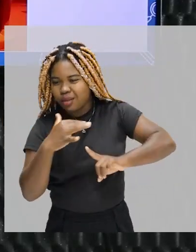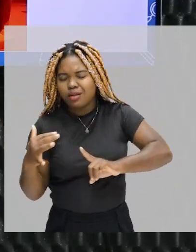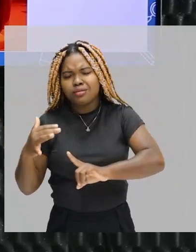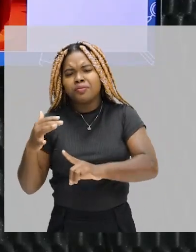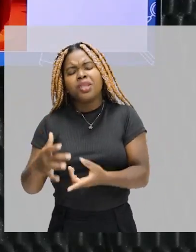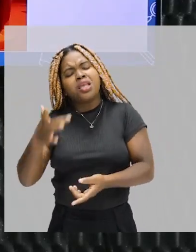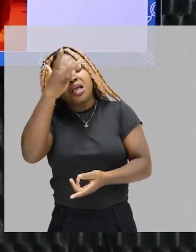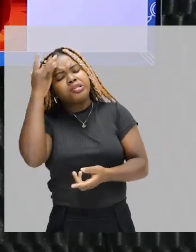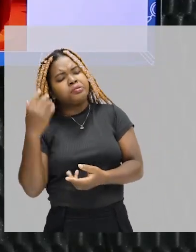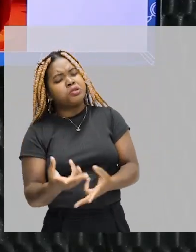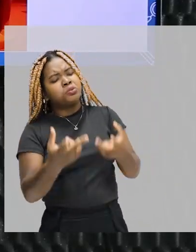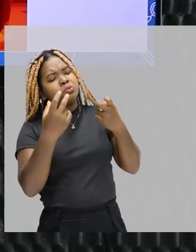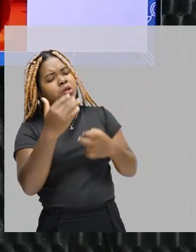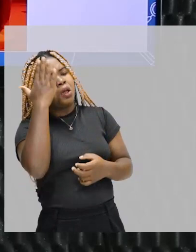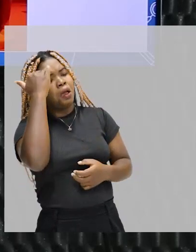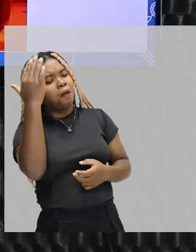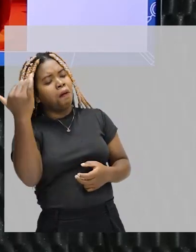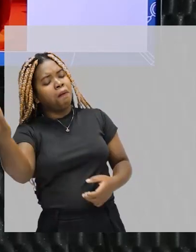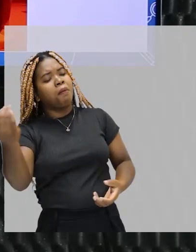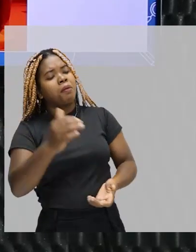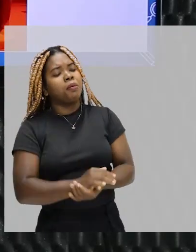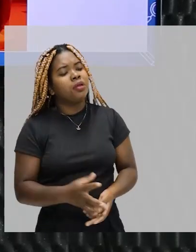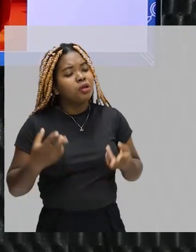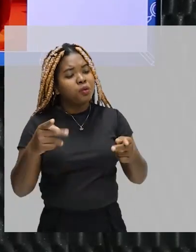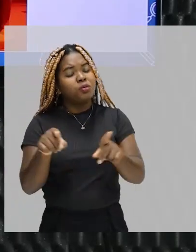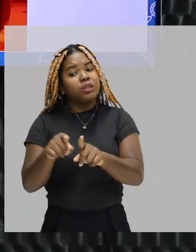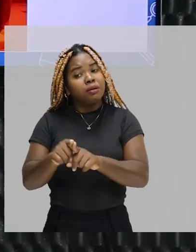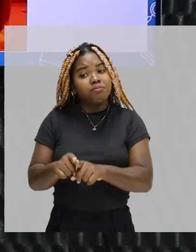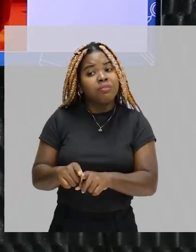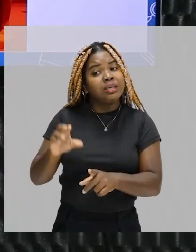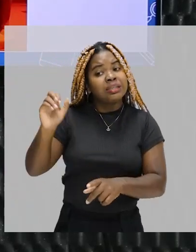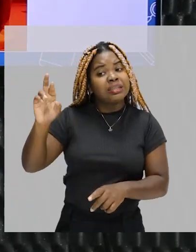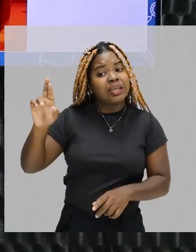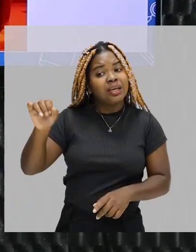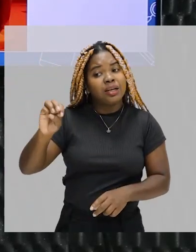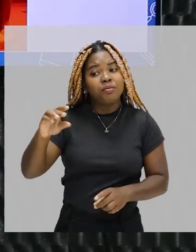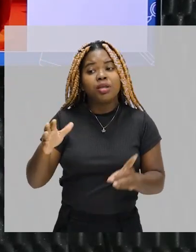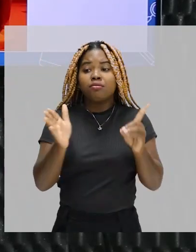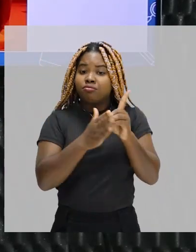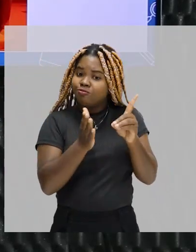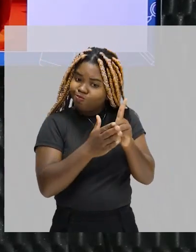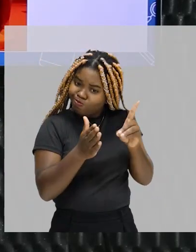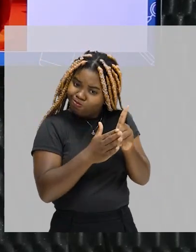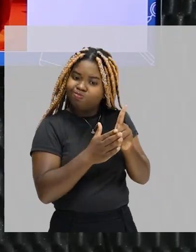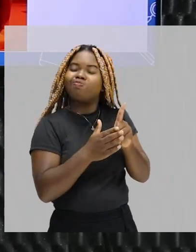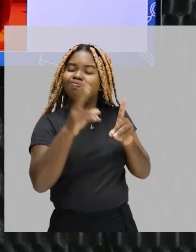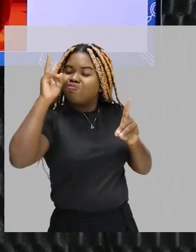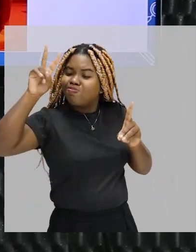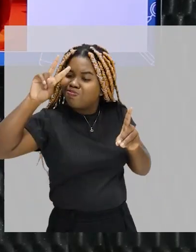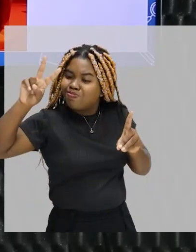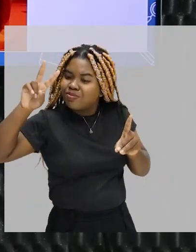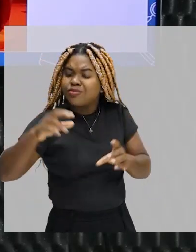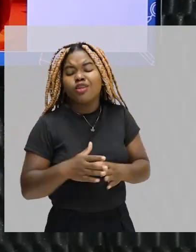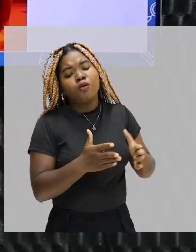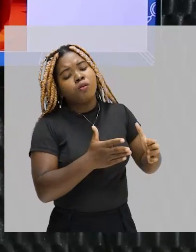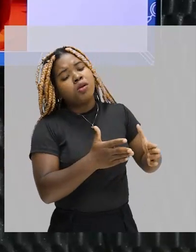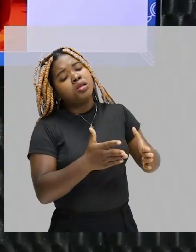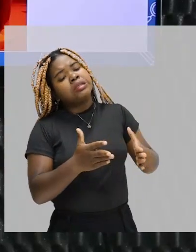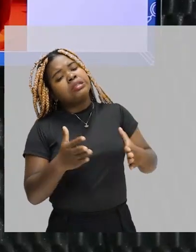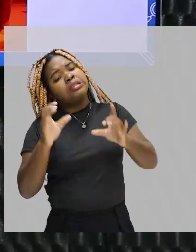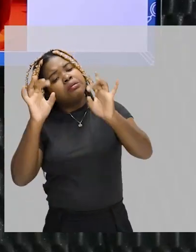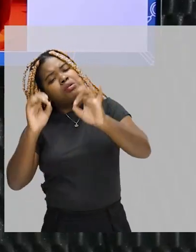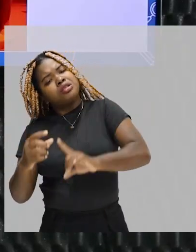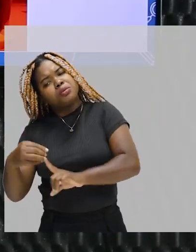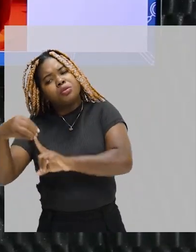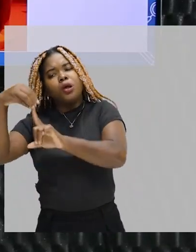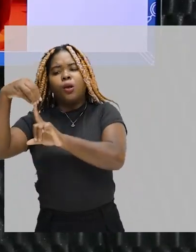como as culturas cerâmicas de Marajoaras e de outras etnias indígenas, vai ser vista como um processo específico e